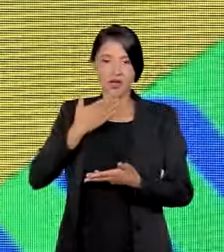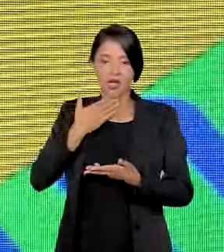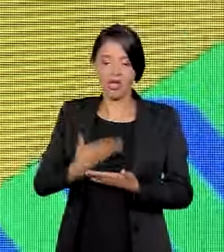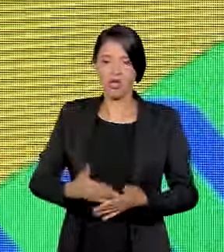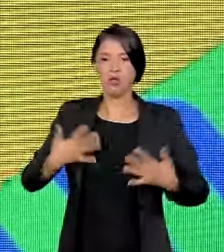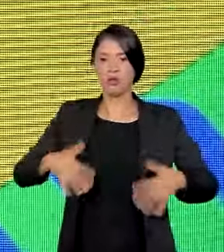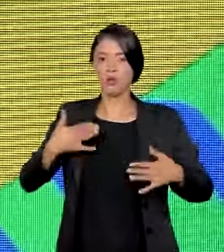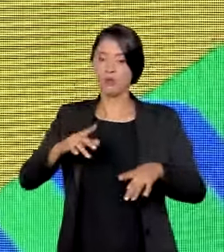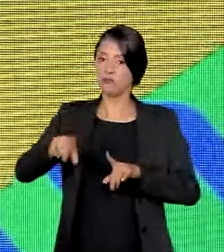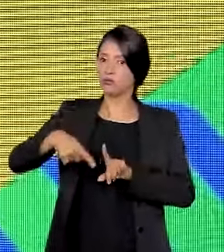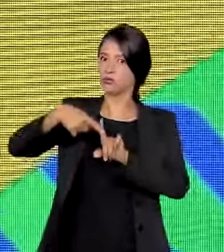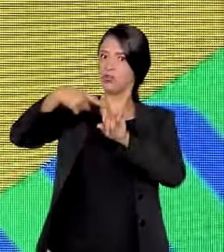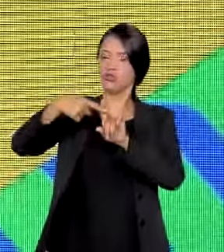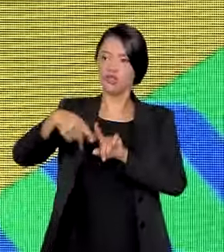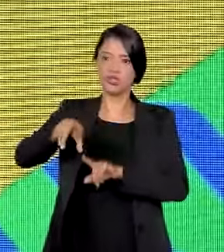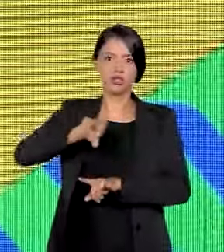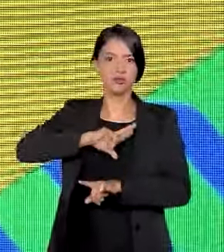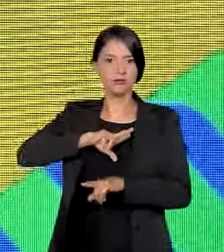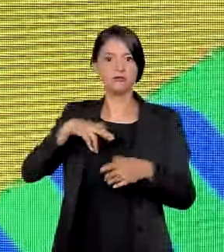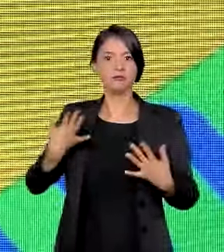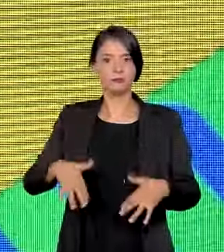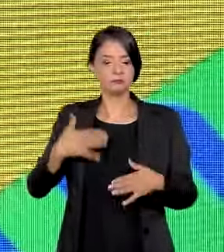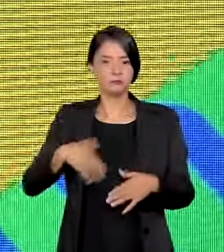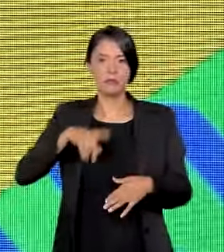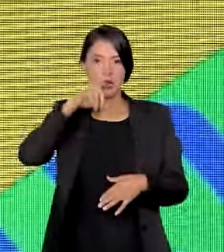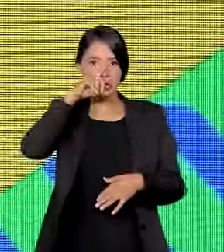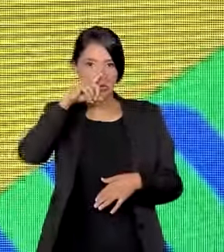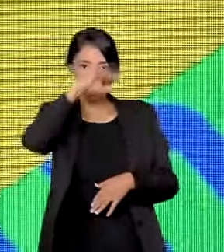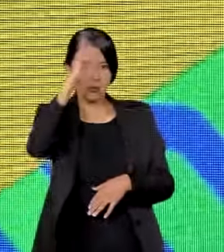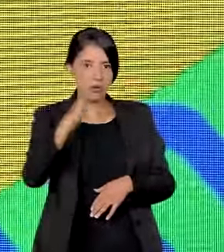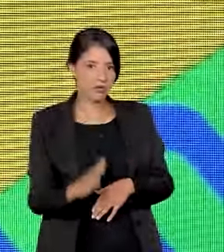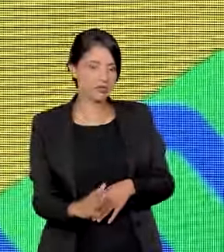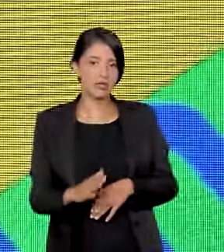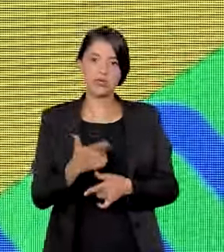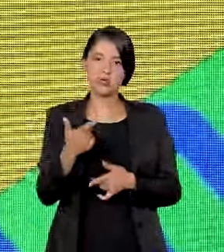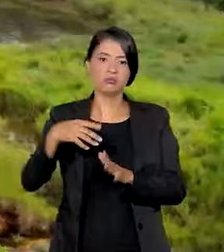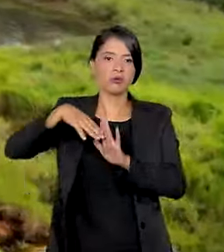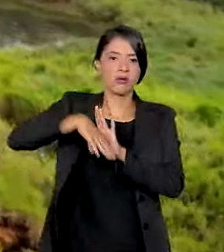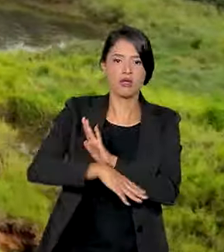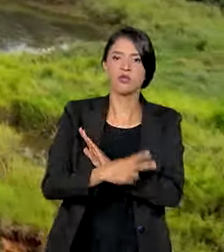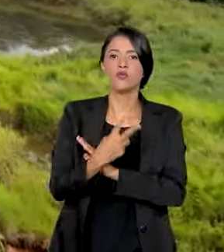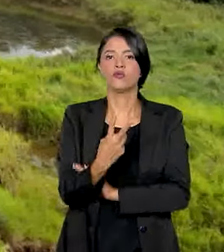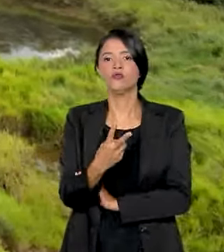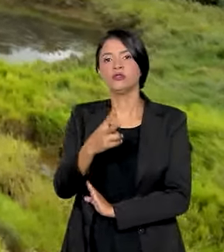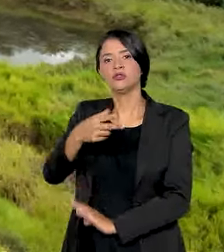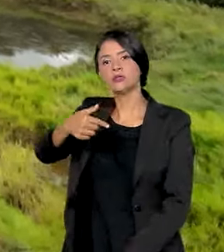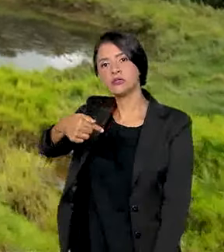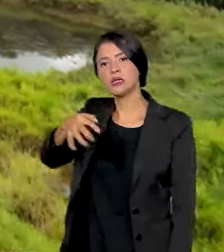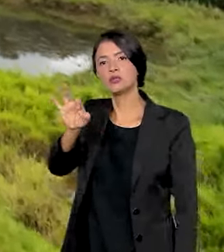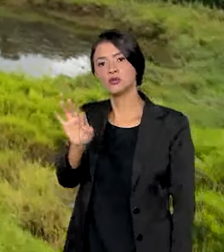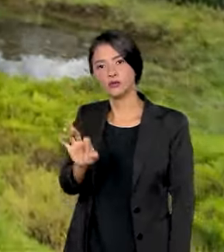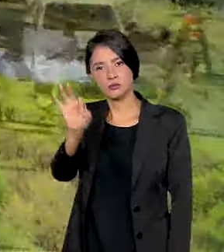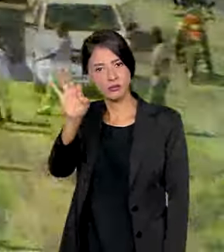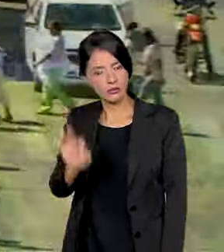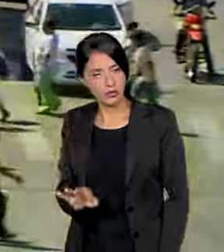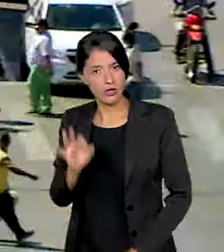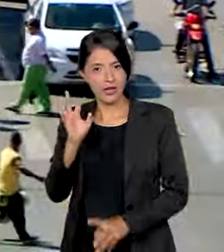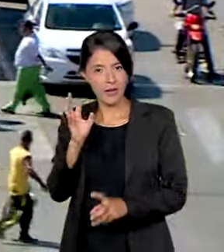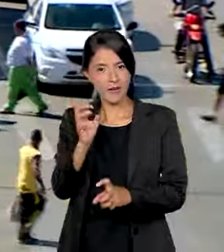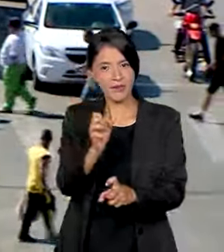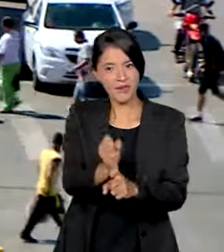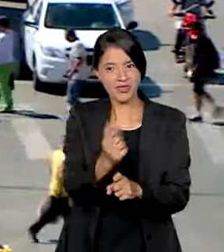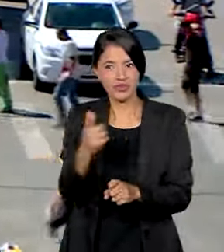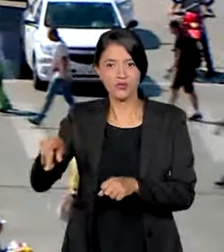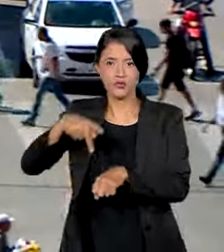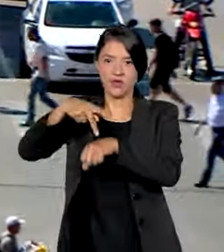surpreendeu positivamente. Risco Brasil caiu 27%. A